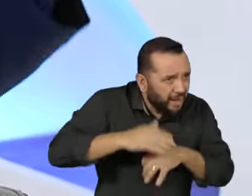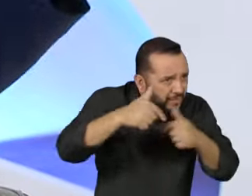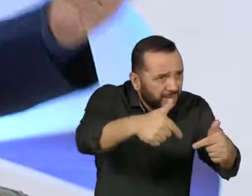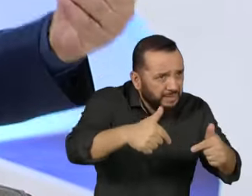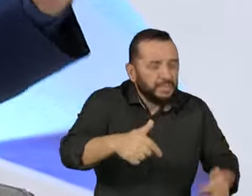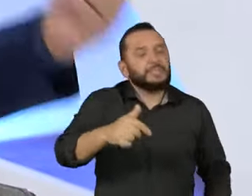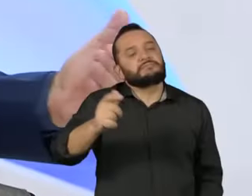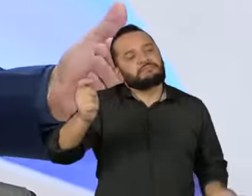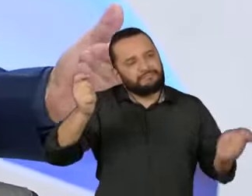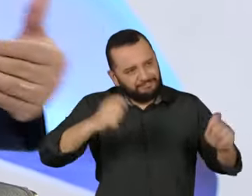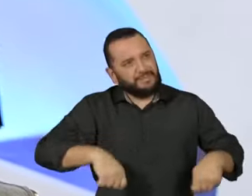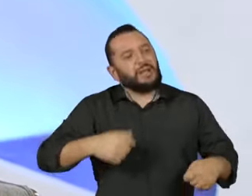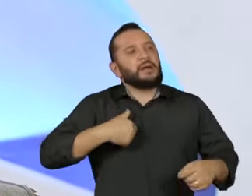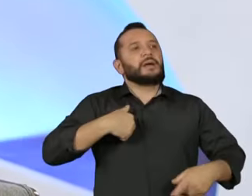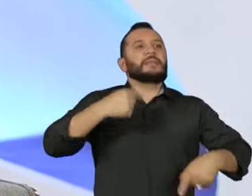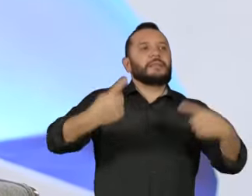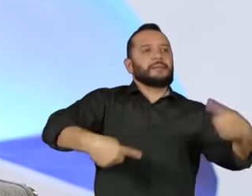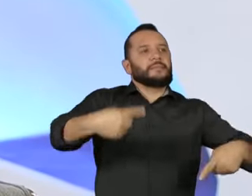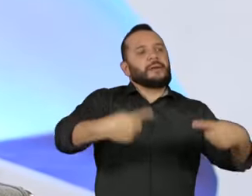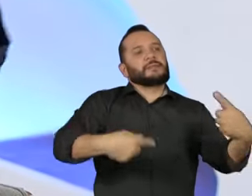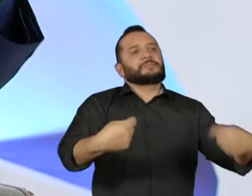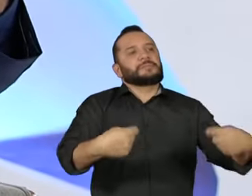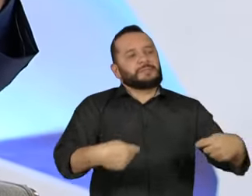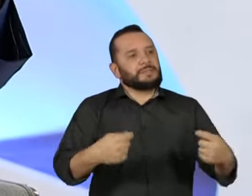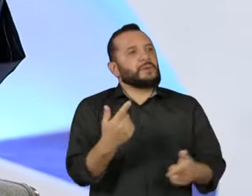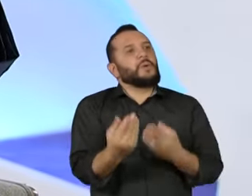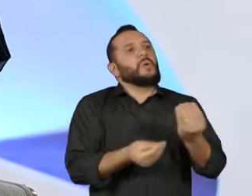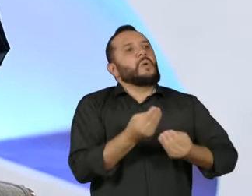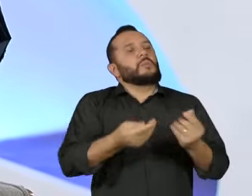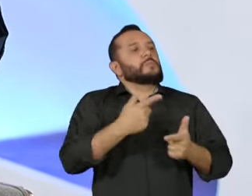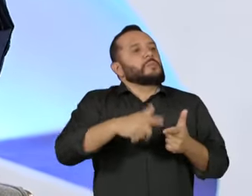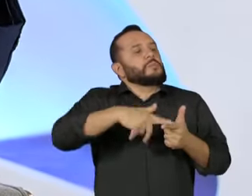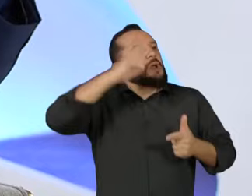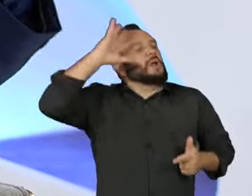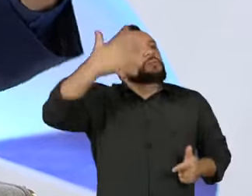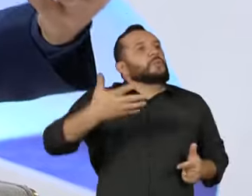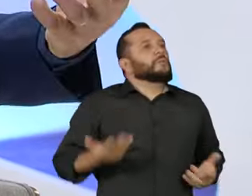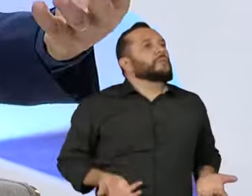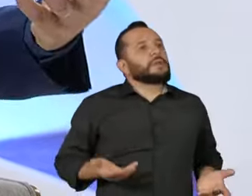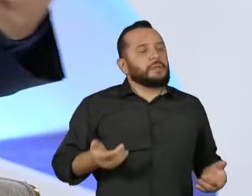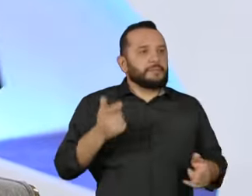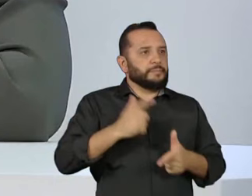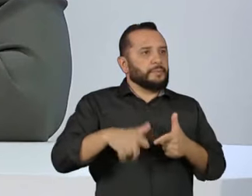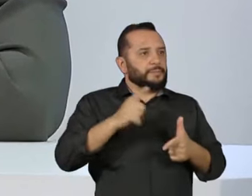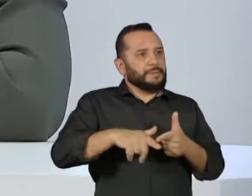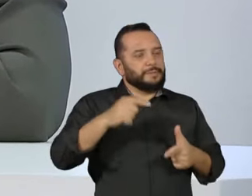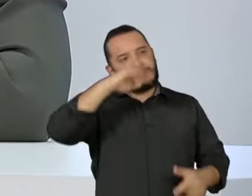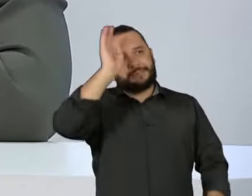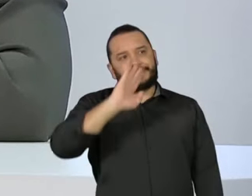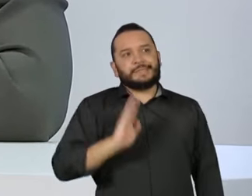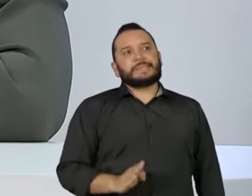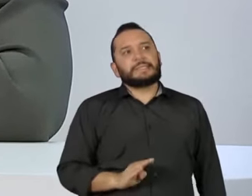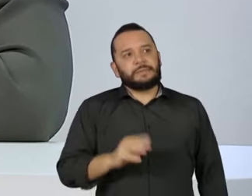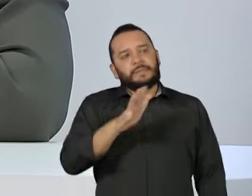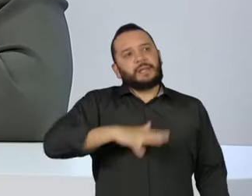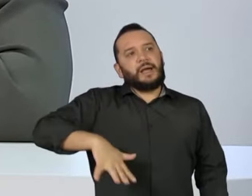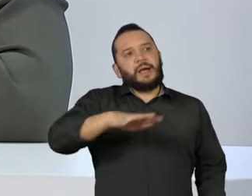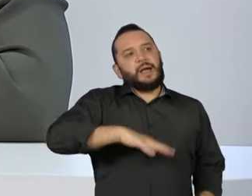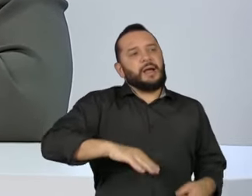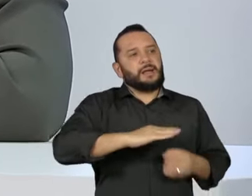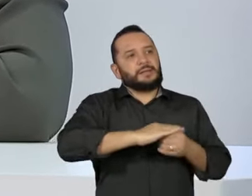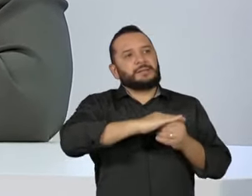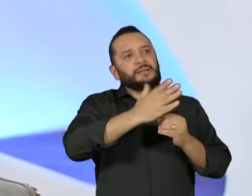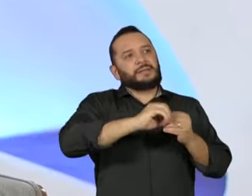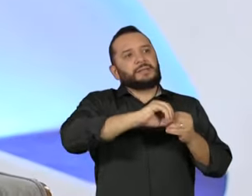o debate que o país precisa fazer? Como é que a gente resolve esse problema secular do país na área de saneamento